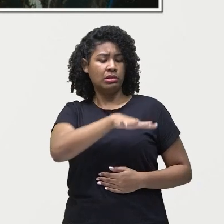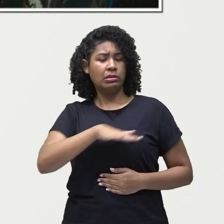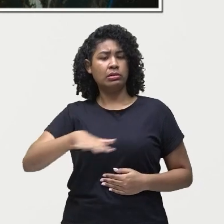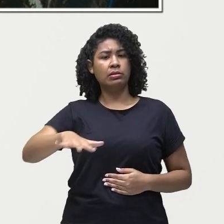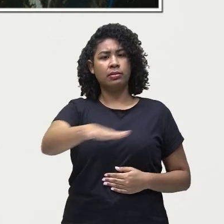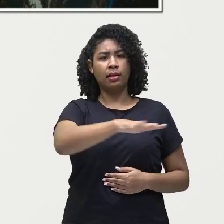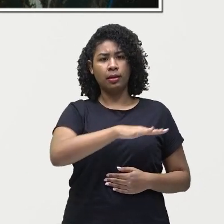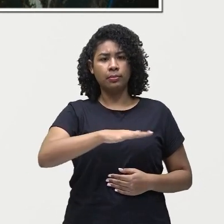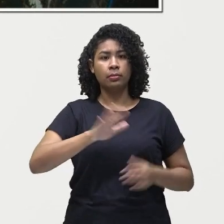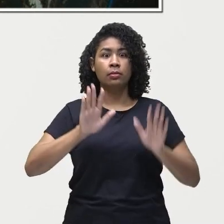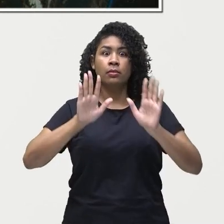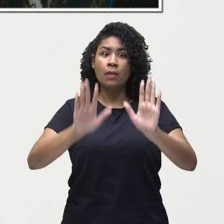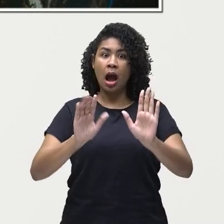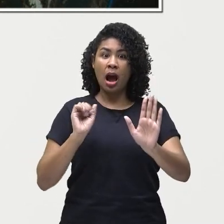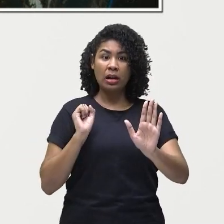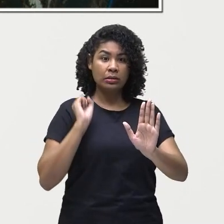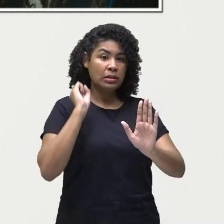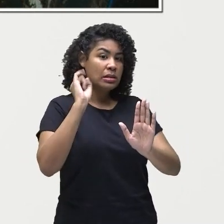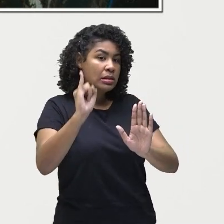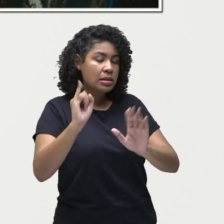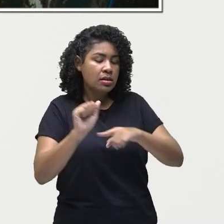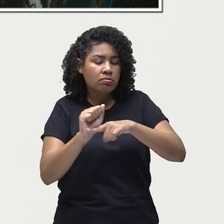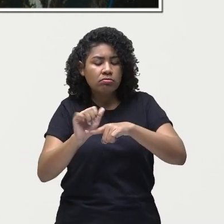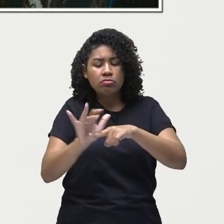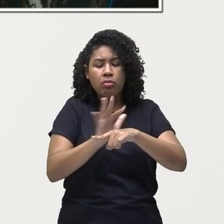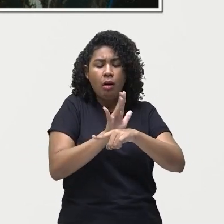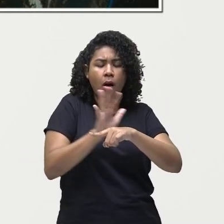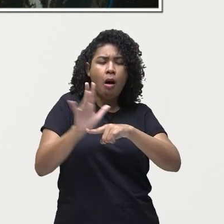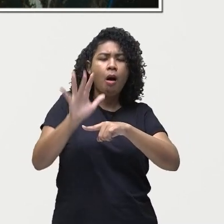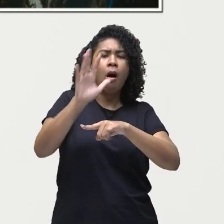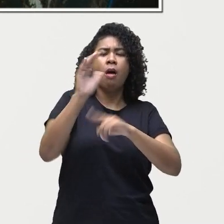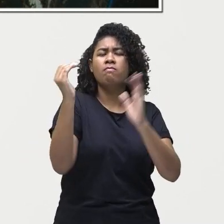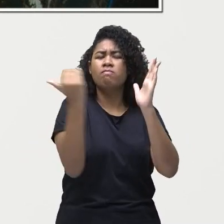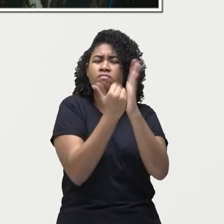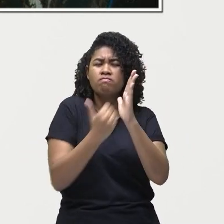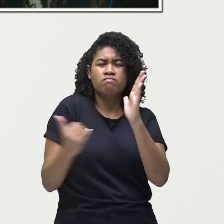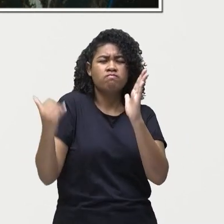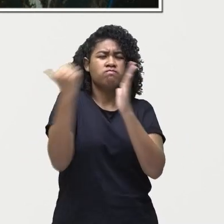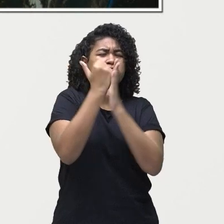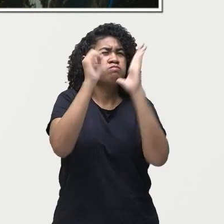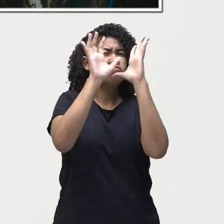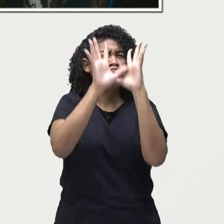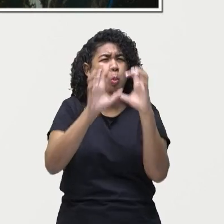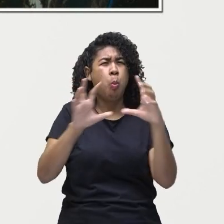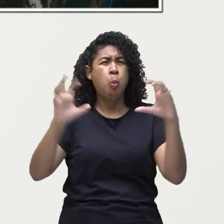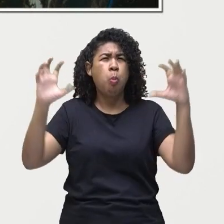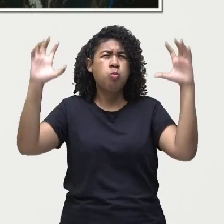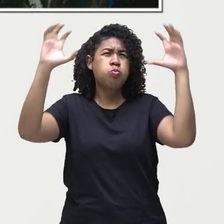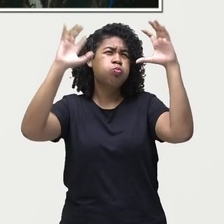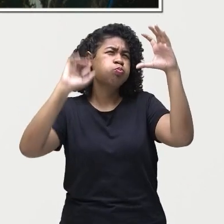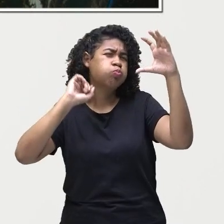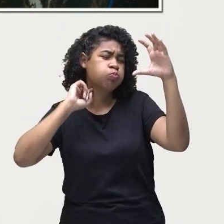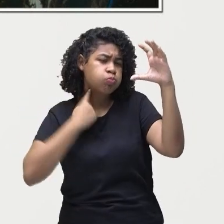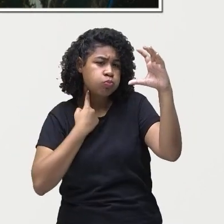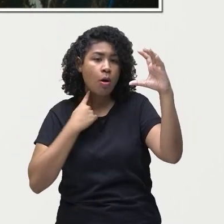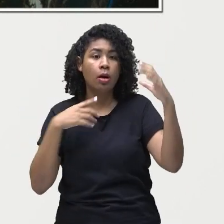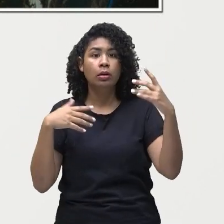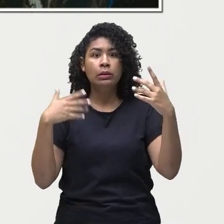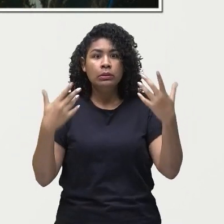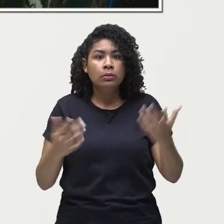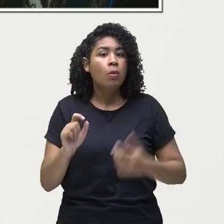uma elevada acumulação de gases do efeito estufa nós vamos ter o